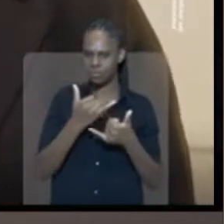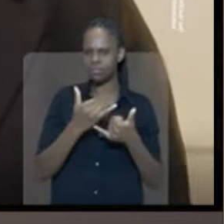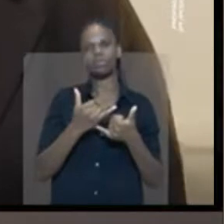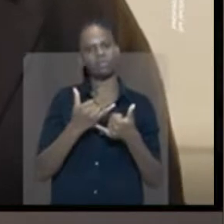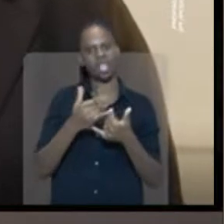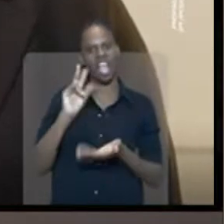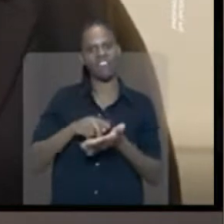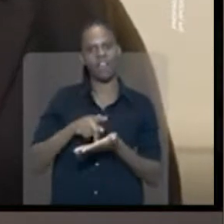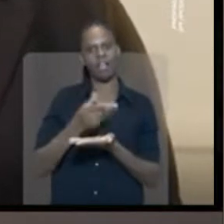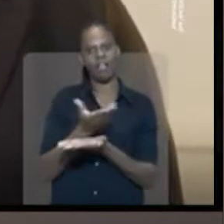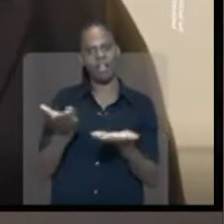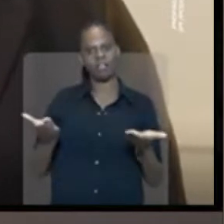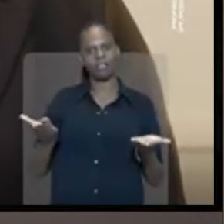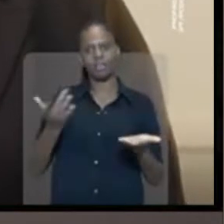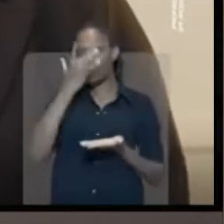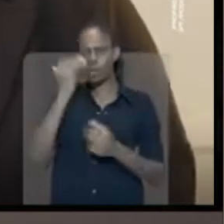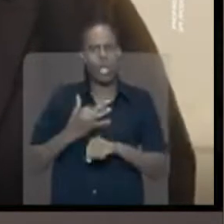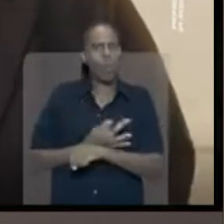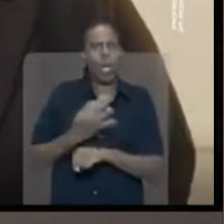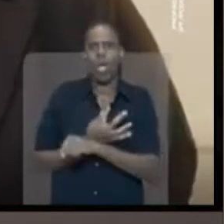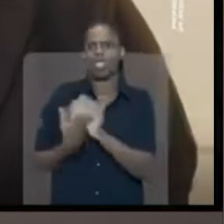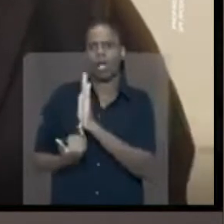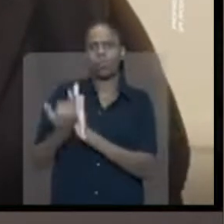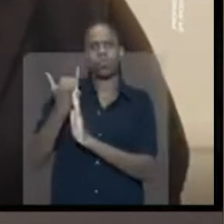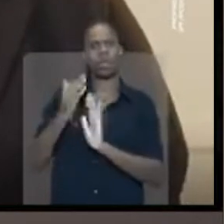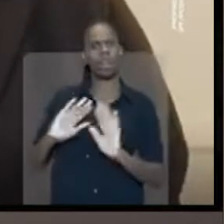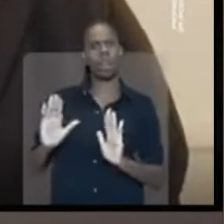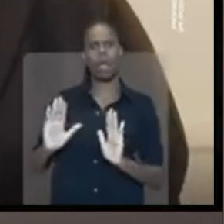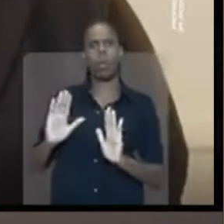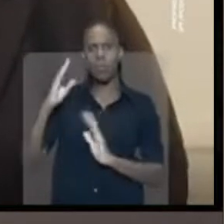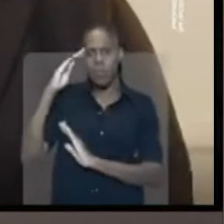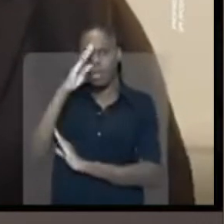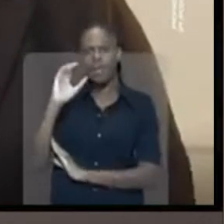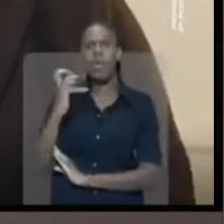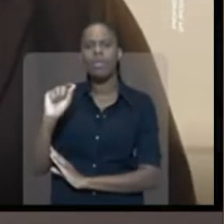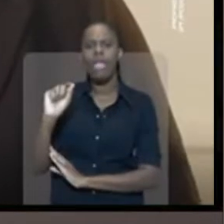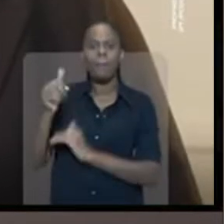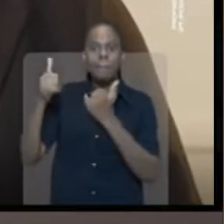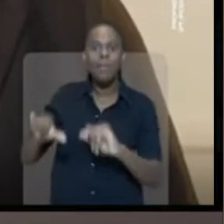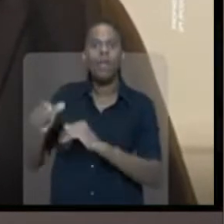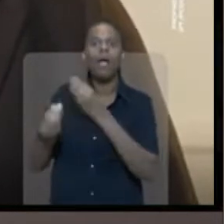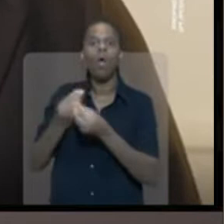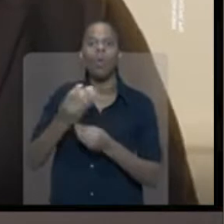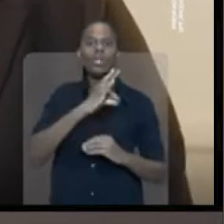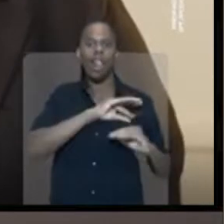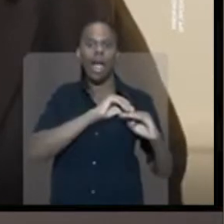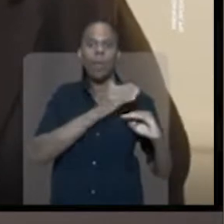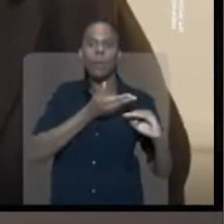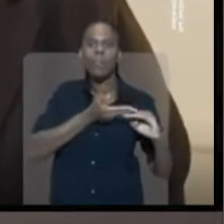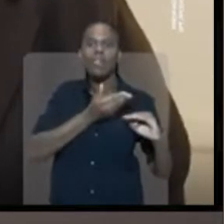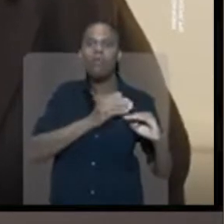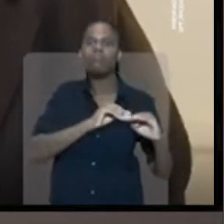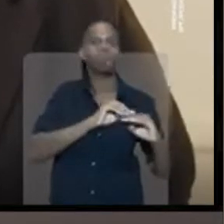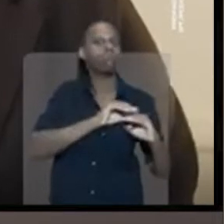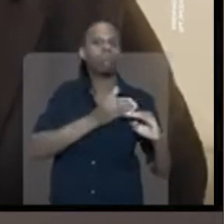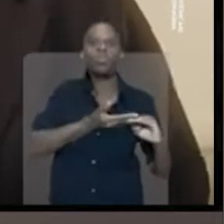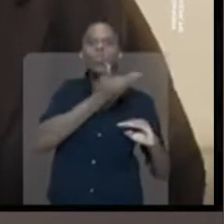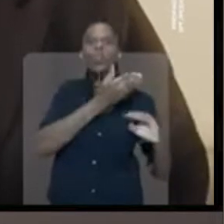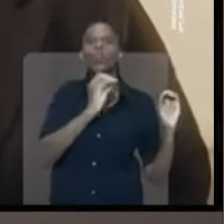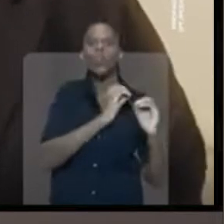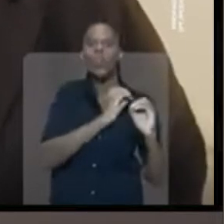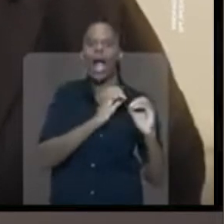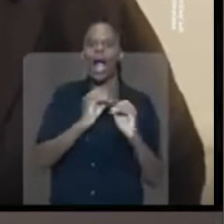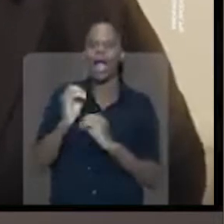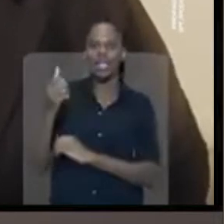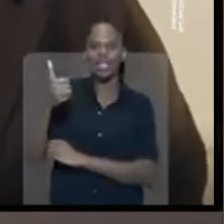brincadeira, mas é pura verdade. Ninguém aguenta mais a inflação. E Bolsonaro ainda quer piorar congelando o salário mínimo e